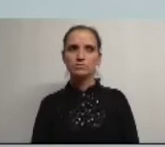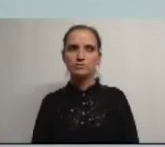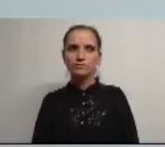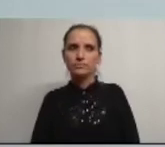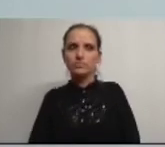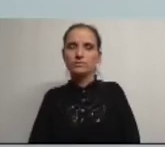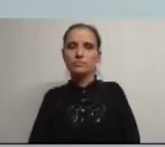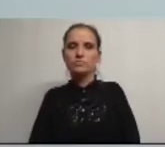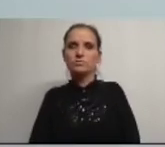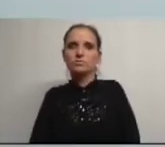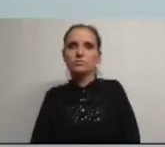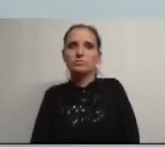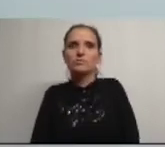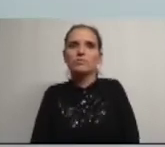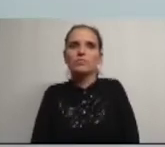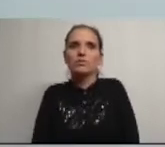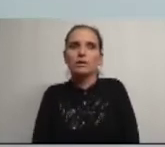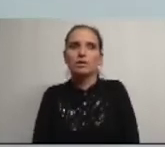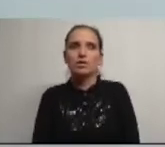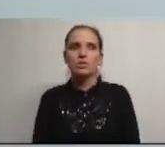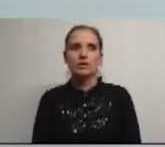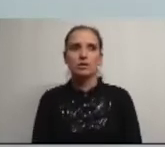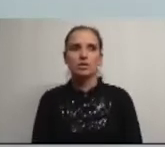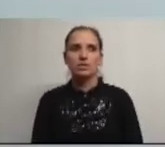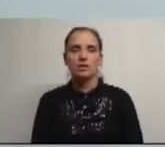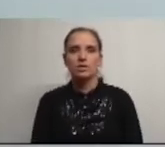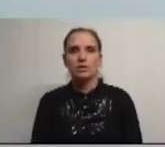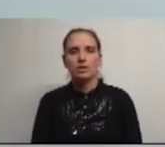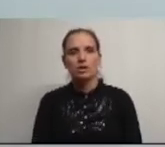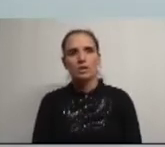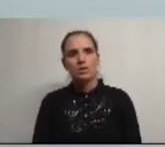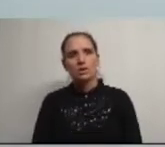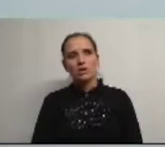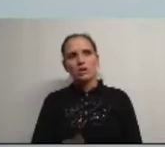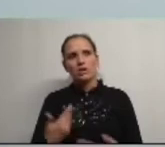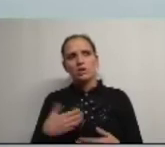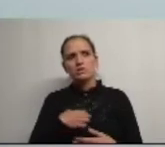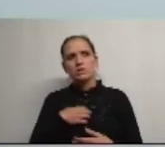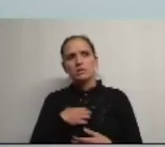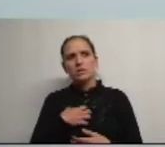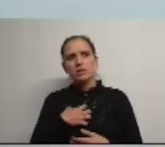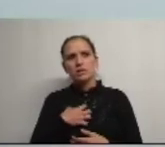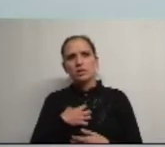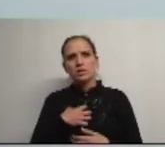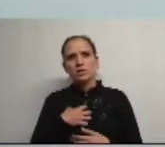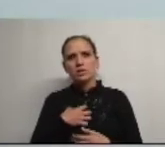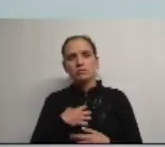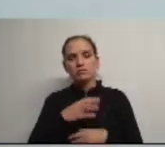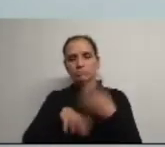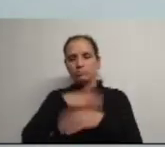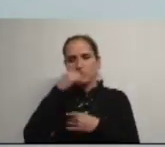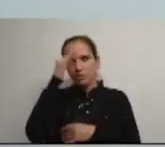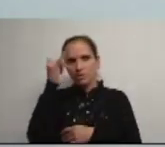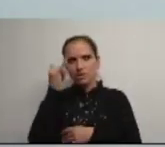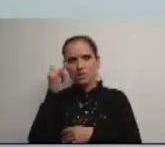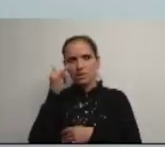já cumprimentei todos vou adiante eu senti agora aqui um tofão ideológico sinceramente estou